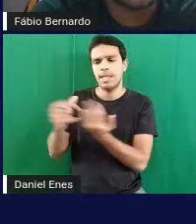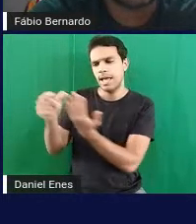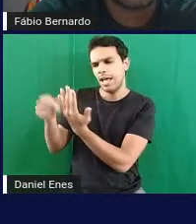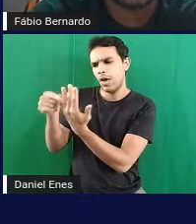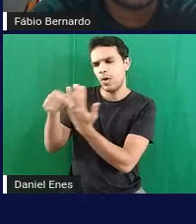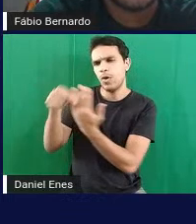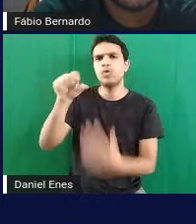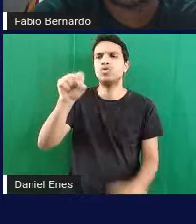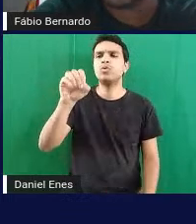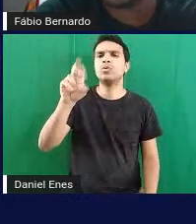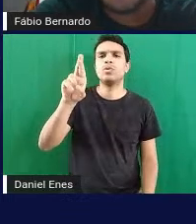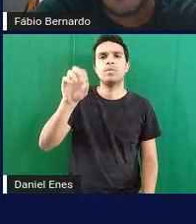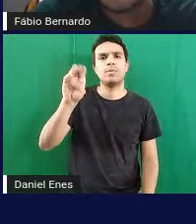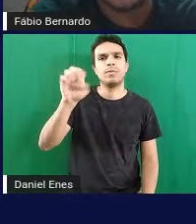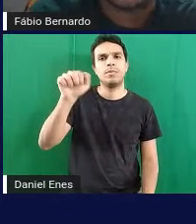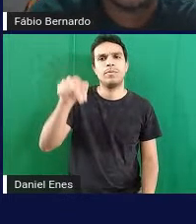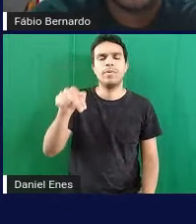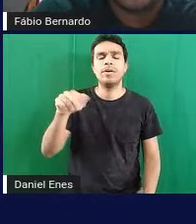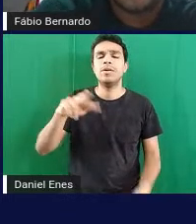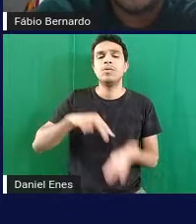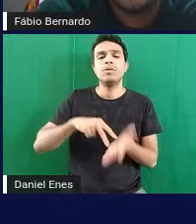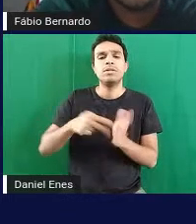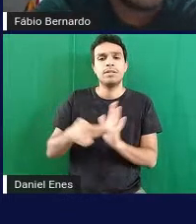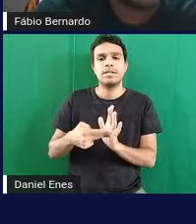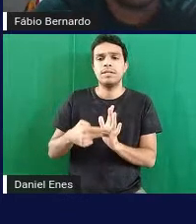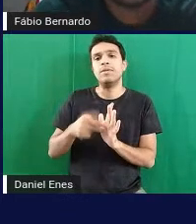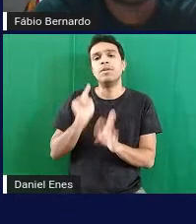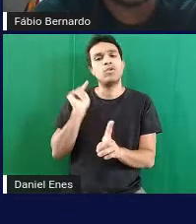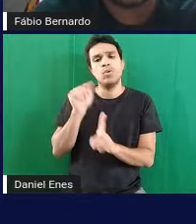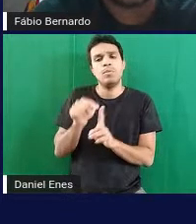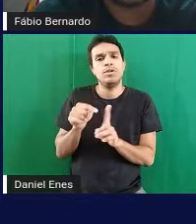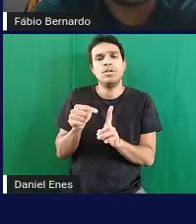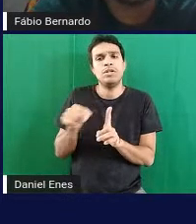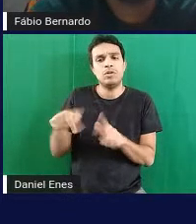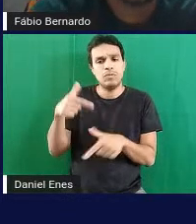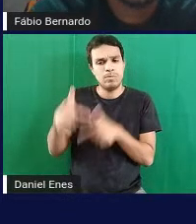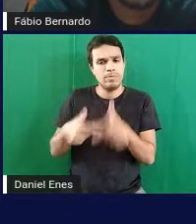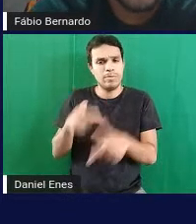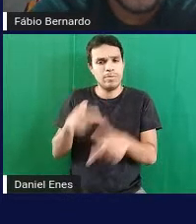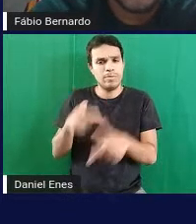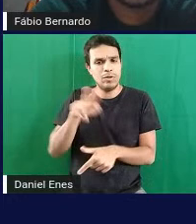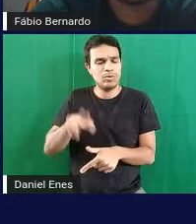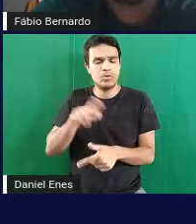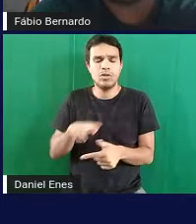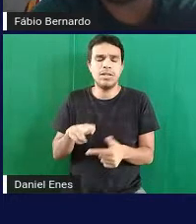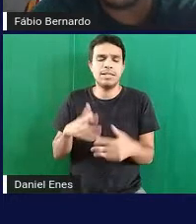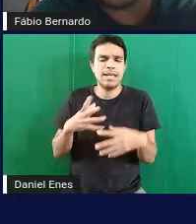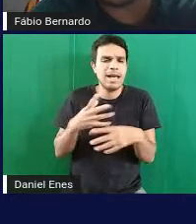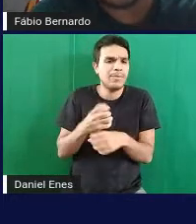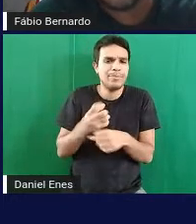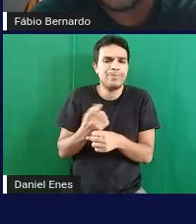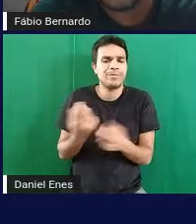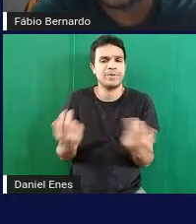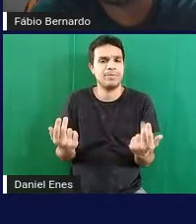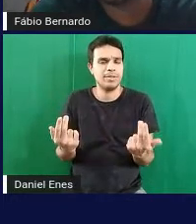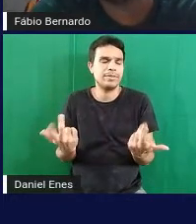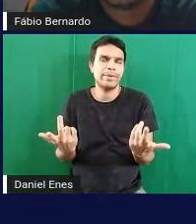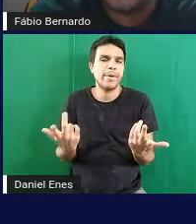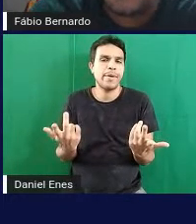sentido de que tem a mesma finalidade que é trabalhar operações fundamentais o sistema